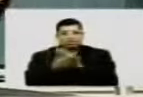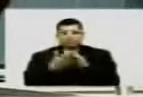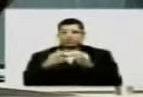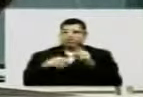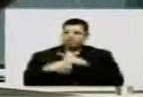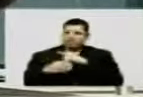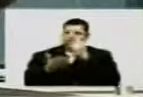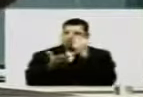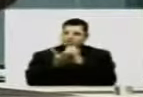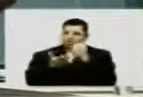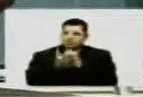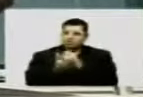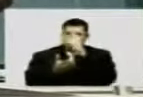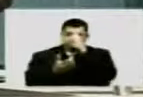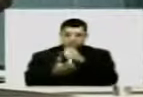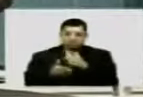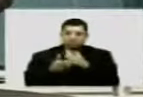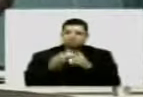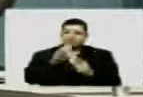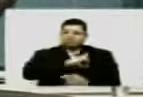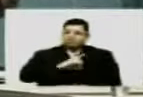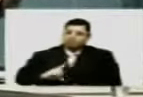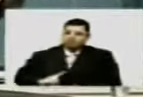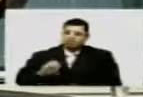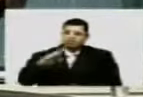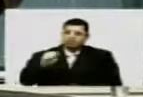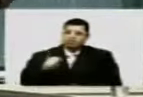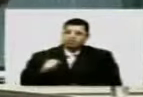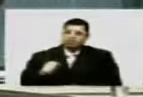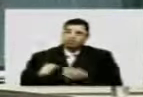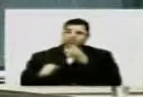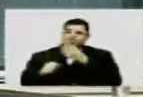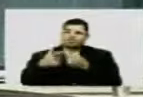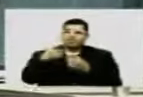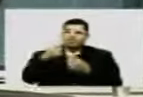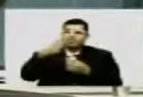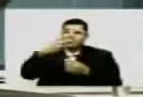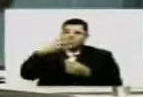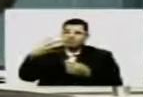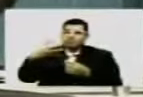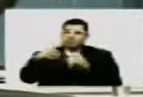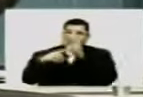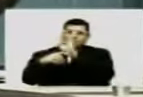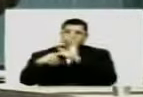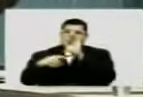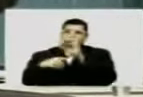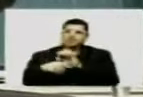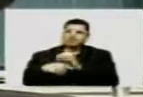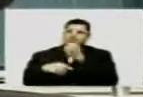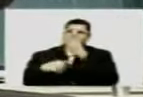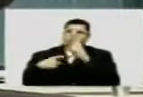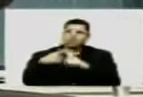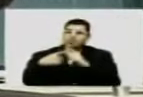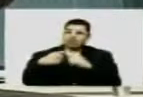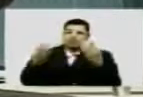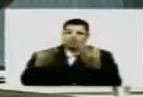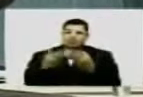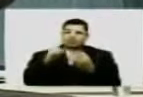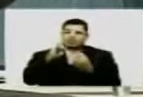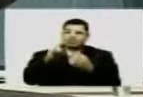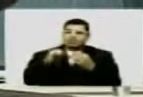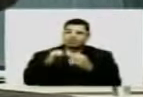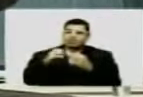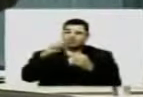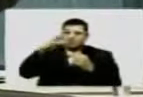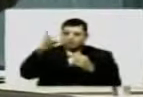teve o contrato aditivado o deputado Luiz Castro, em 24%. Portanto, a obra que